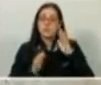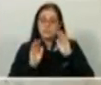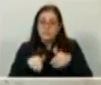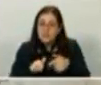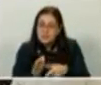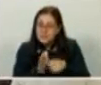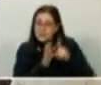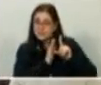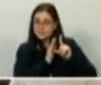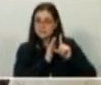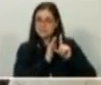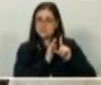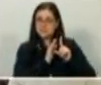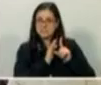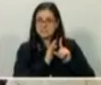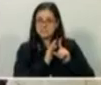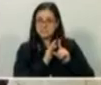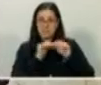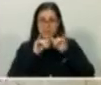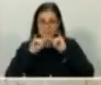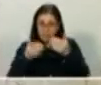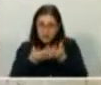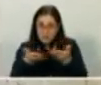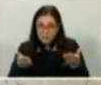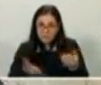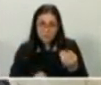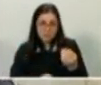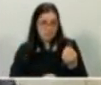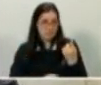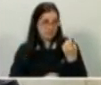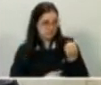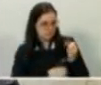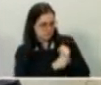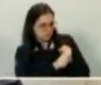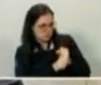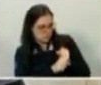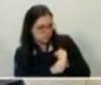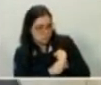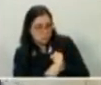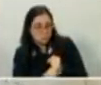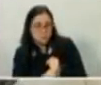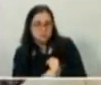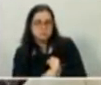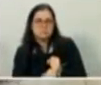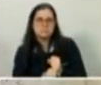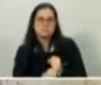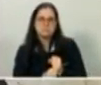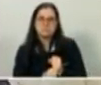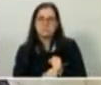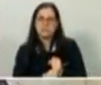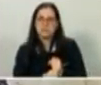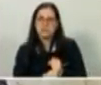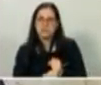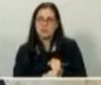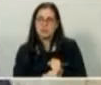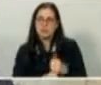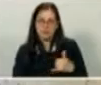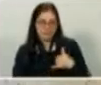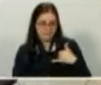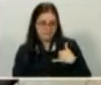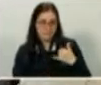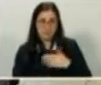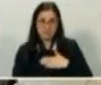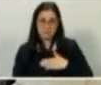vocês que, nesses 16 anos aqui, e mesmo nos outros 64 anos que eu tenho